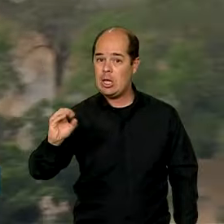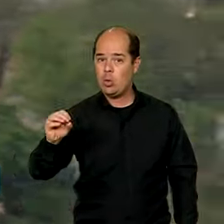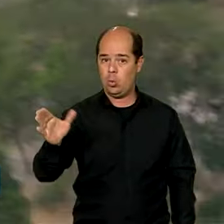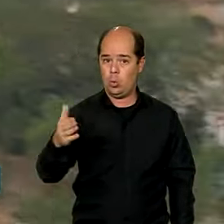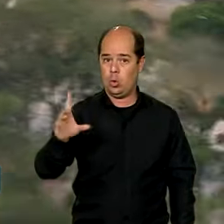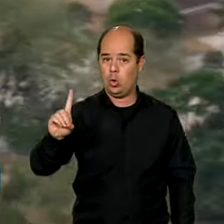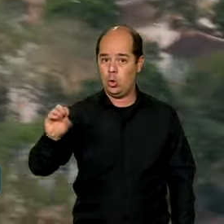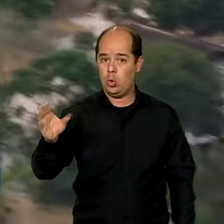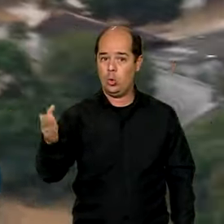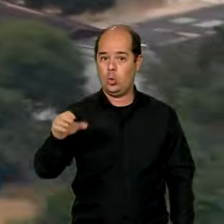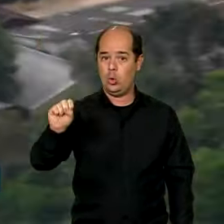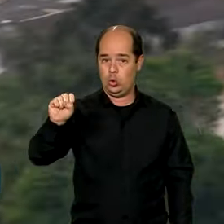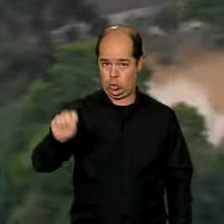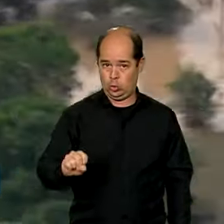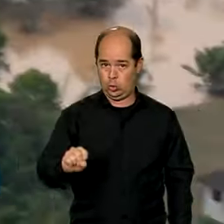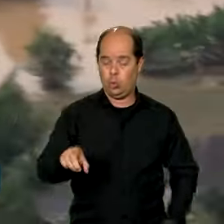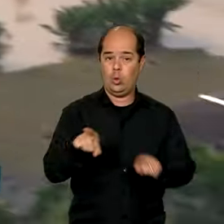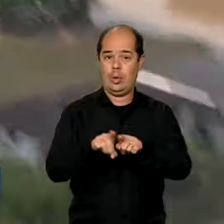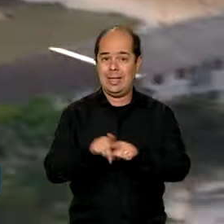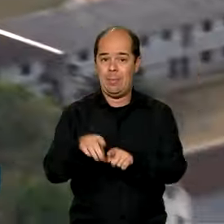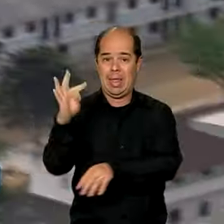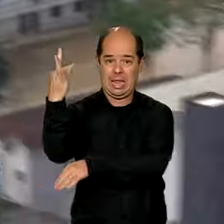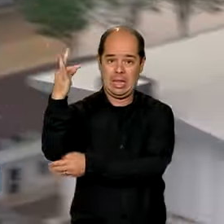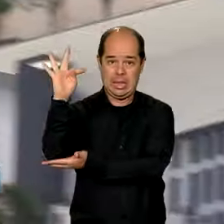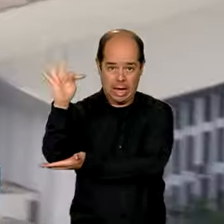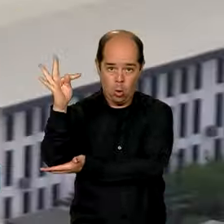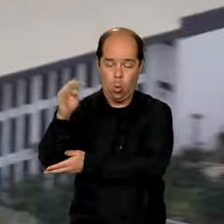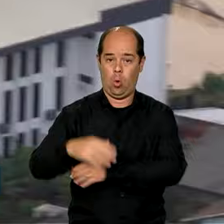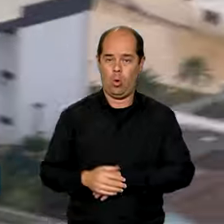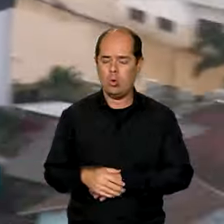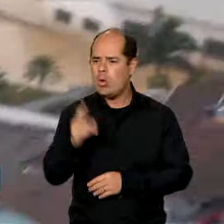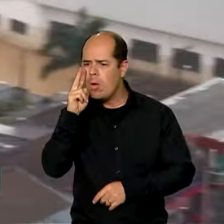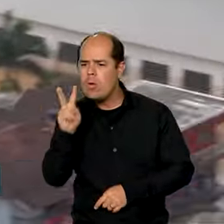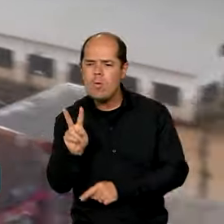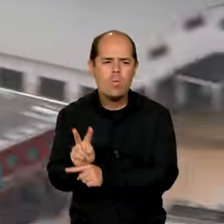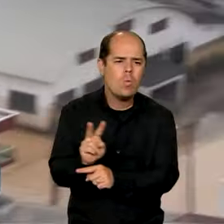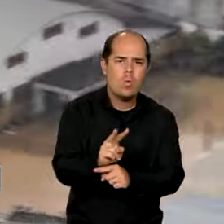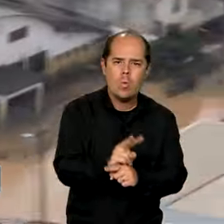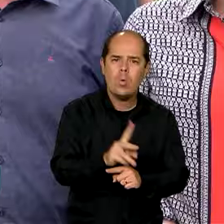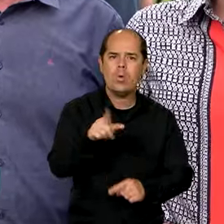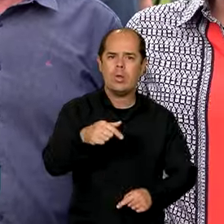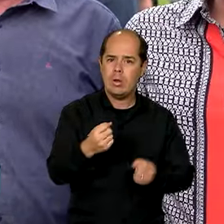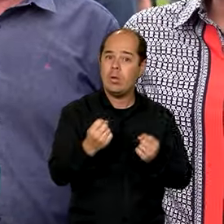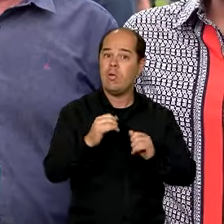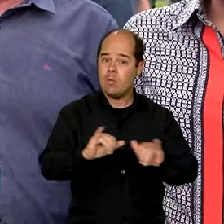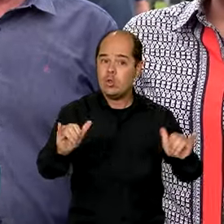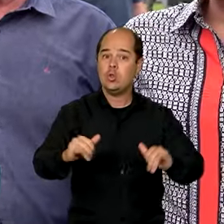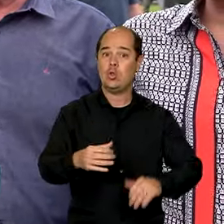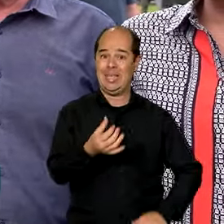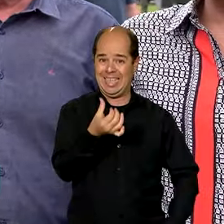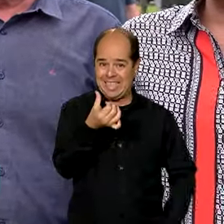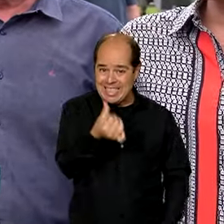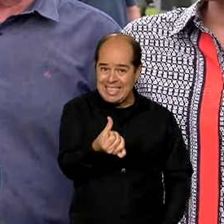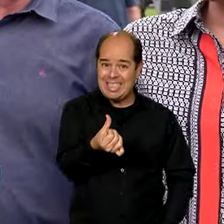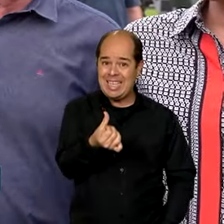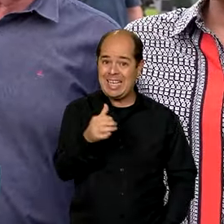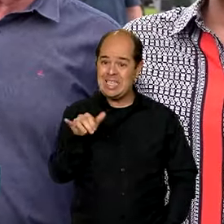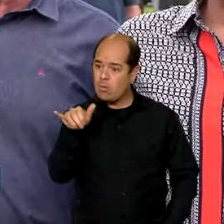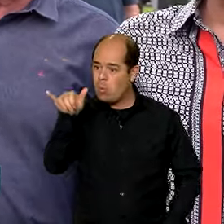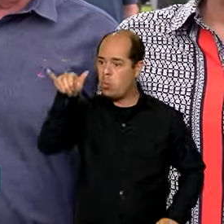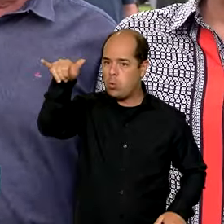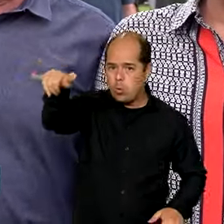que seis aeronaves já foram enviadas para apoiar ações de resgate na região. Ele e Marina Silva